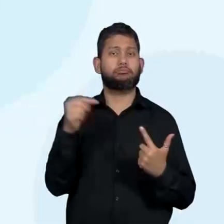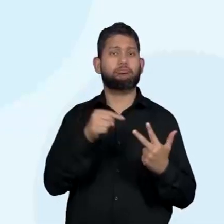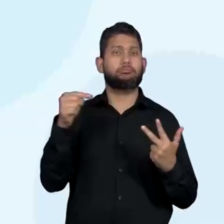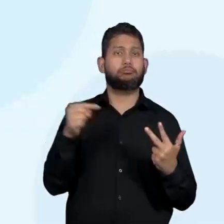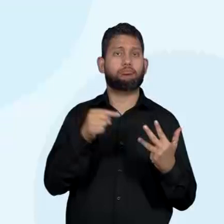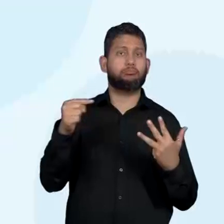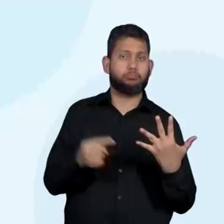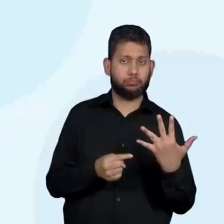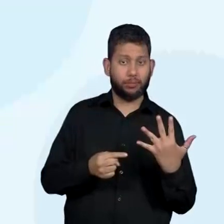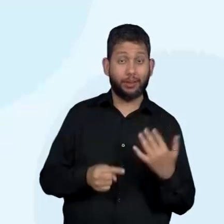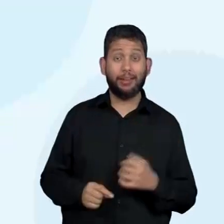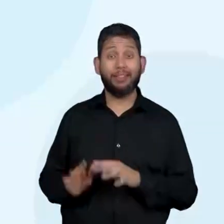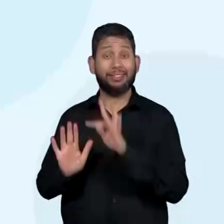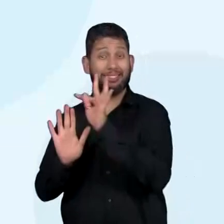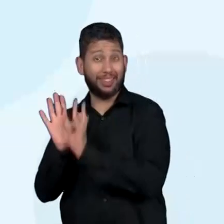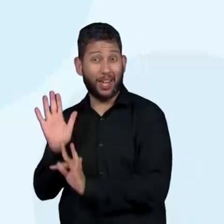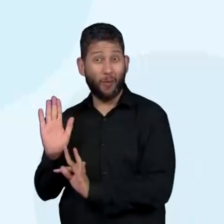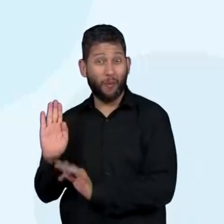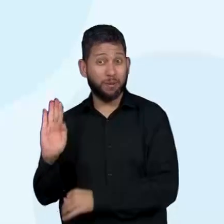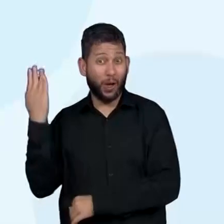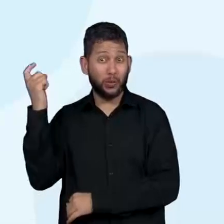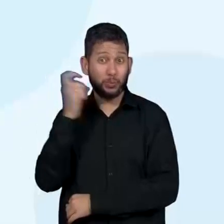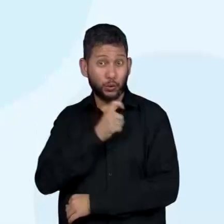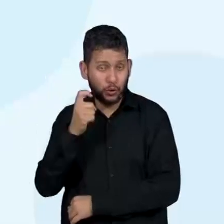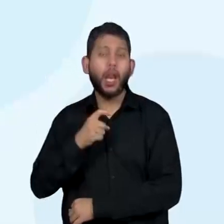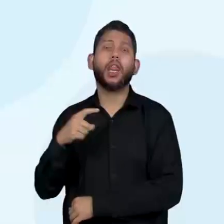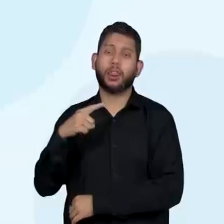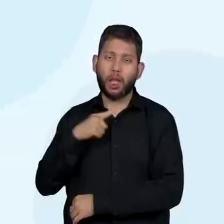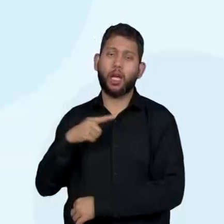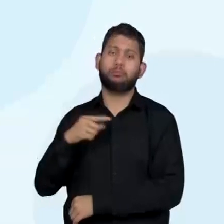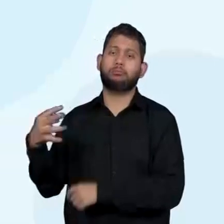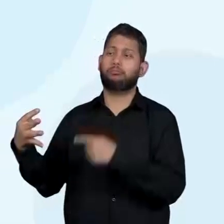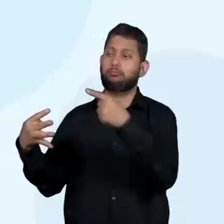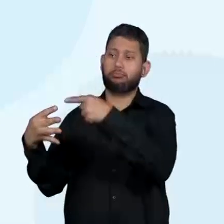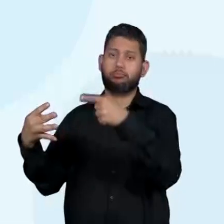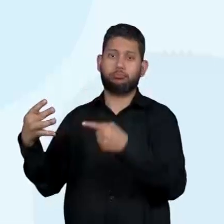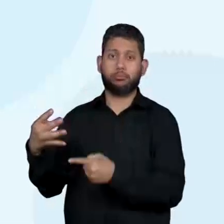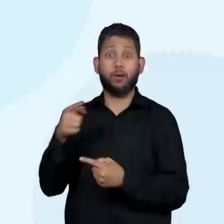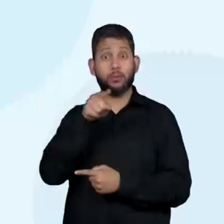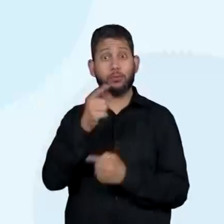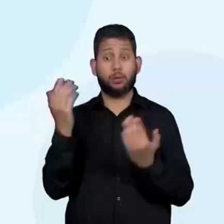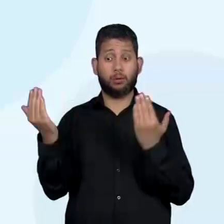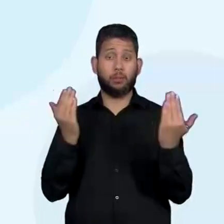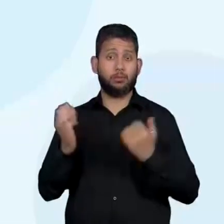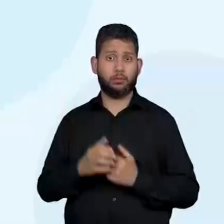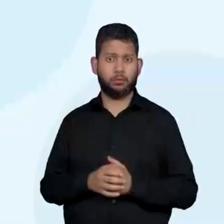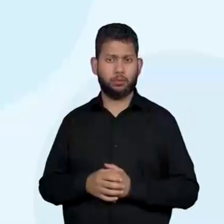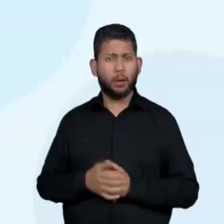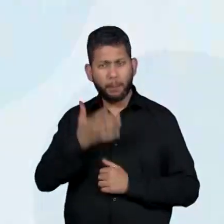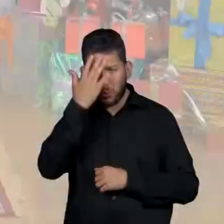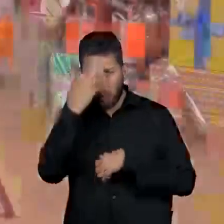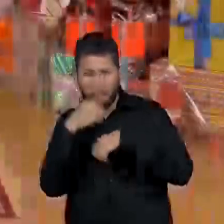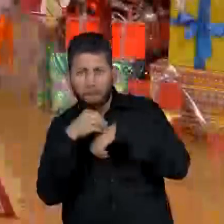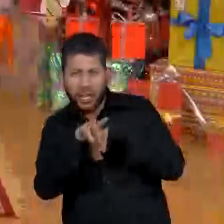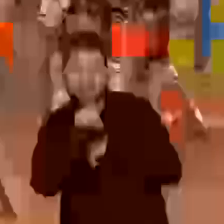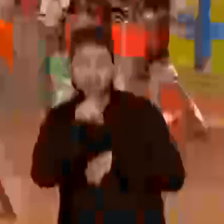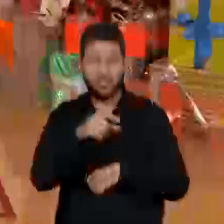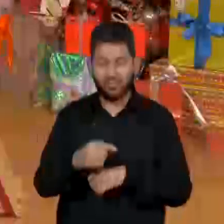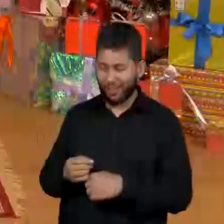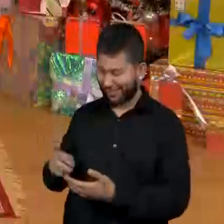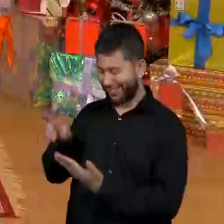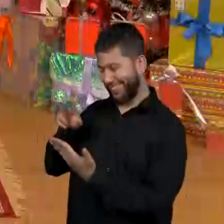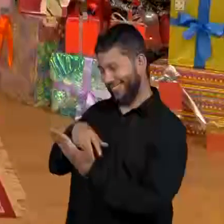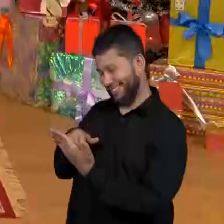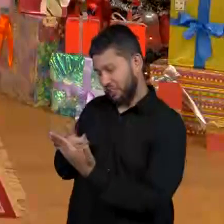ou mentiras de uma informação, antes de compartilharmos. Aqui, eu vou chamar a